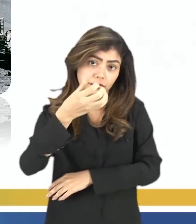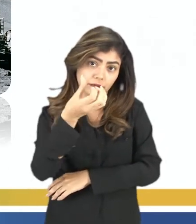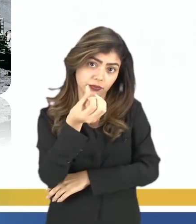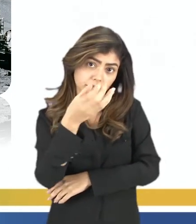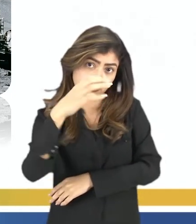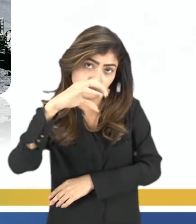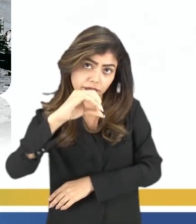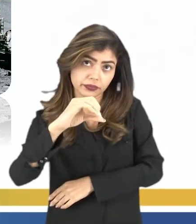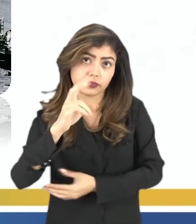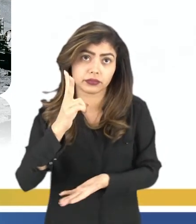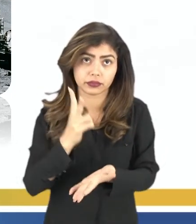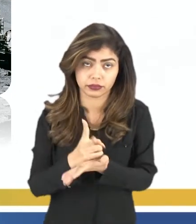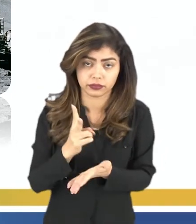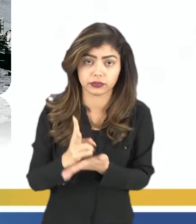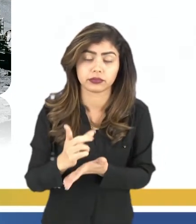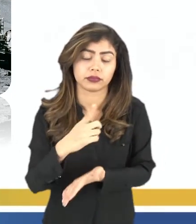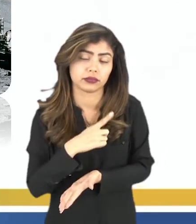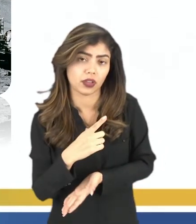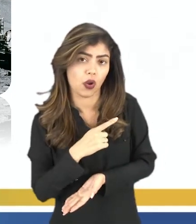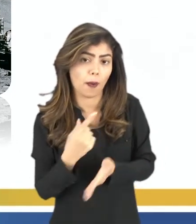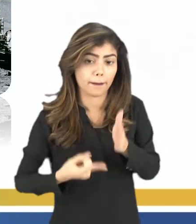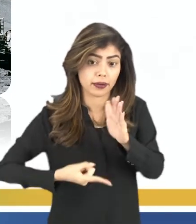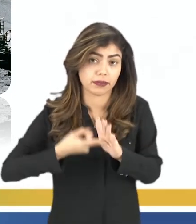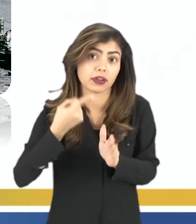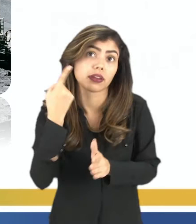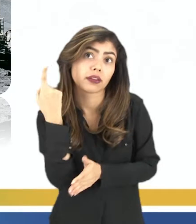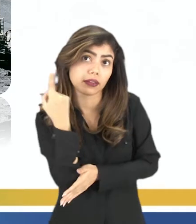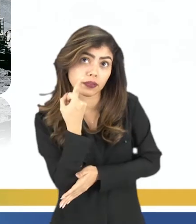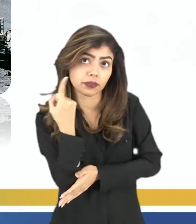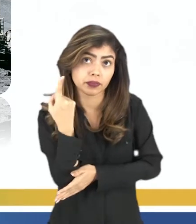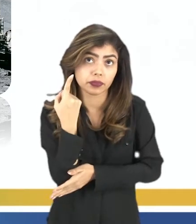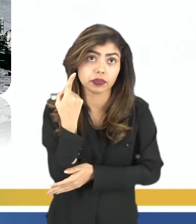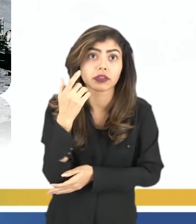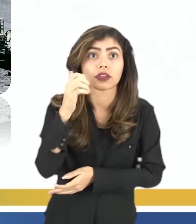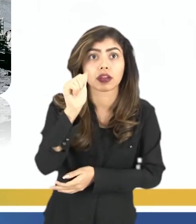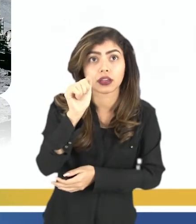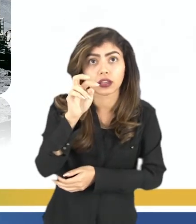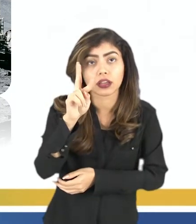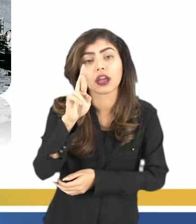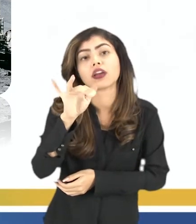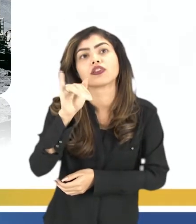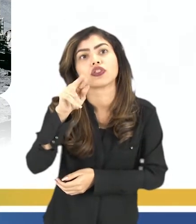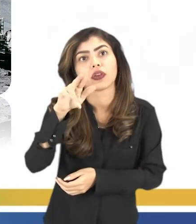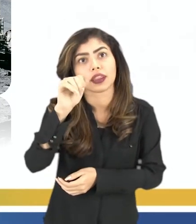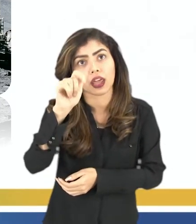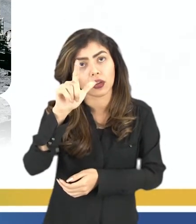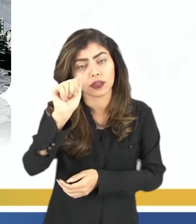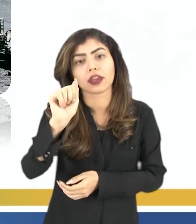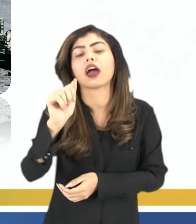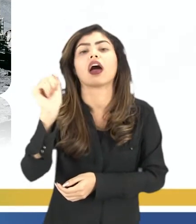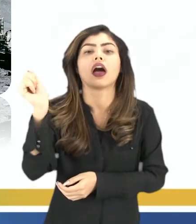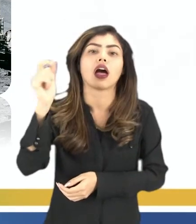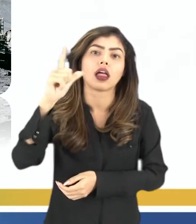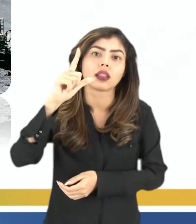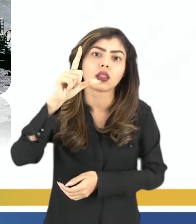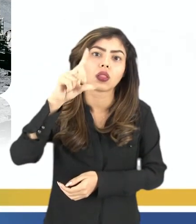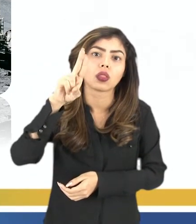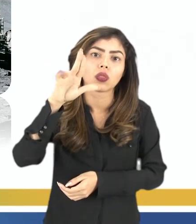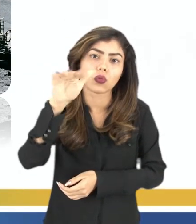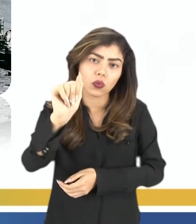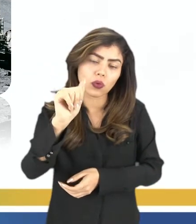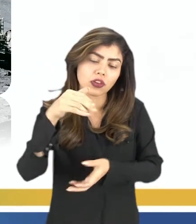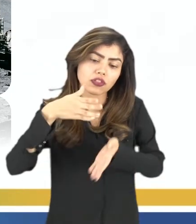que a gente tem, né? O primeiro homem, o primeiro astronauta, que chega à Lua, enviado pelos Estados Unidos.